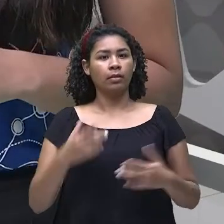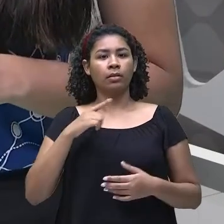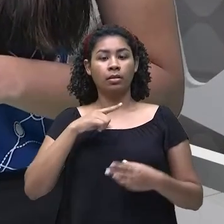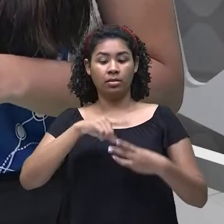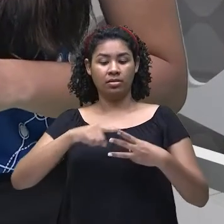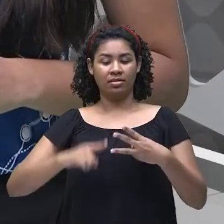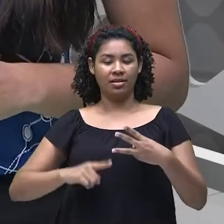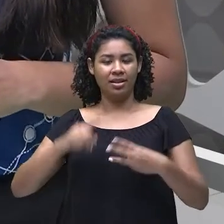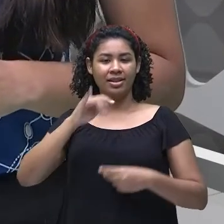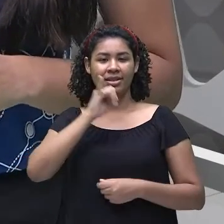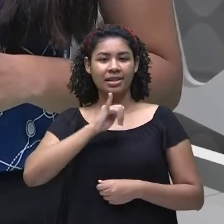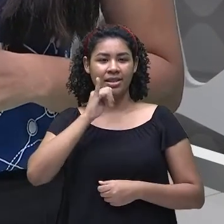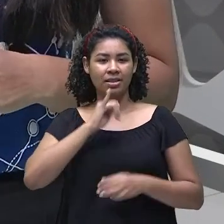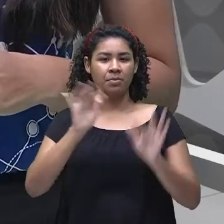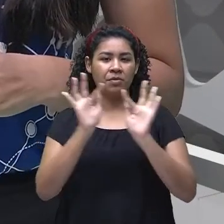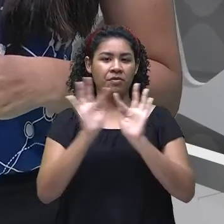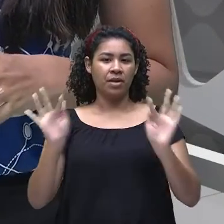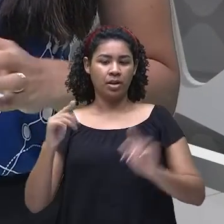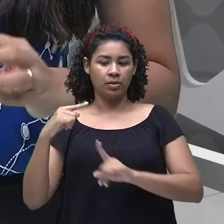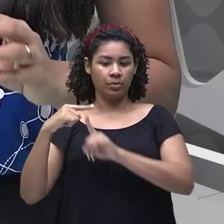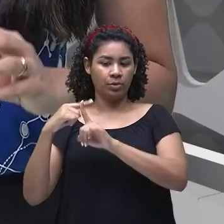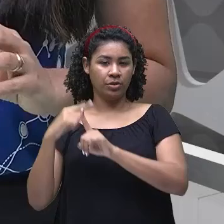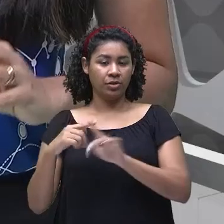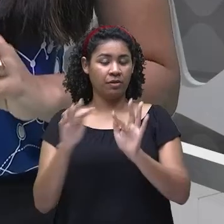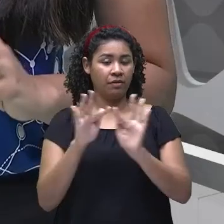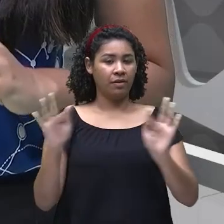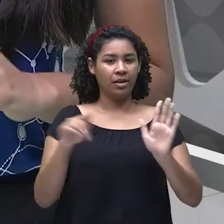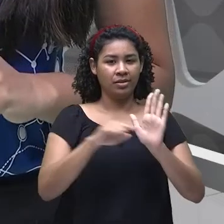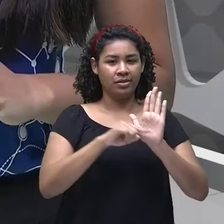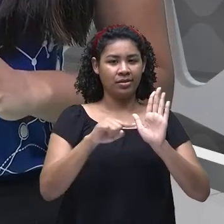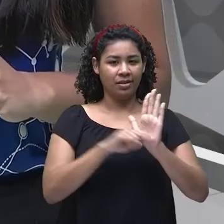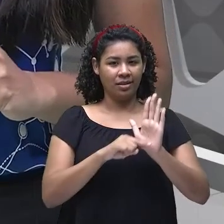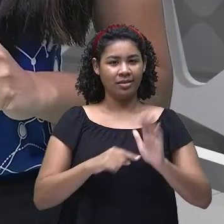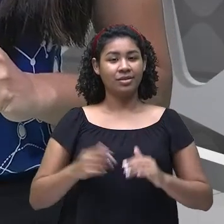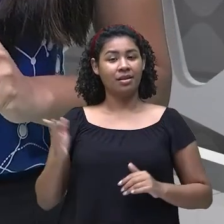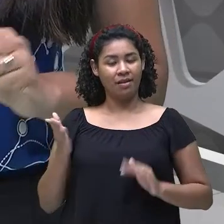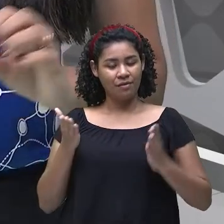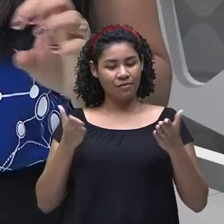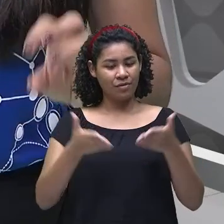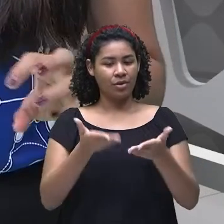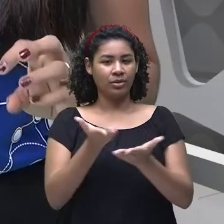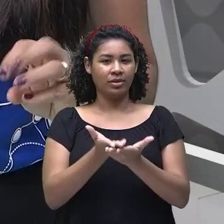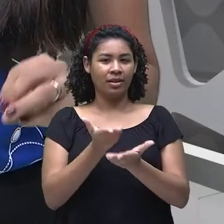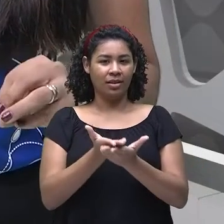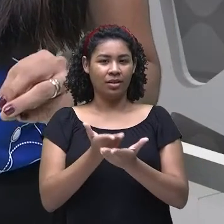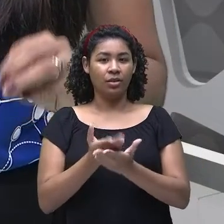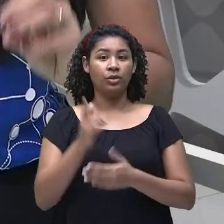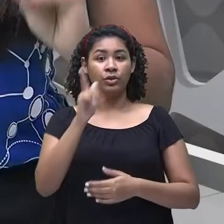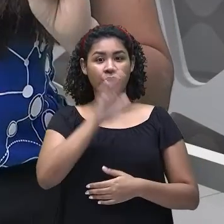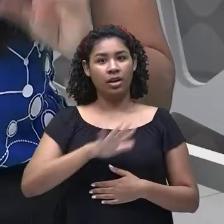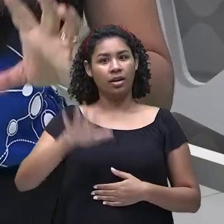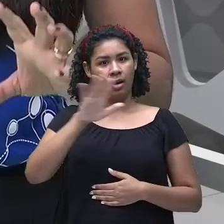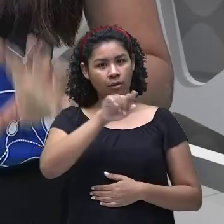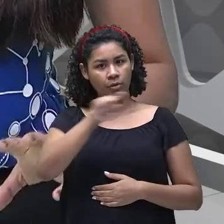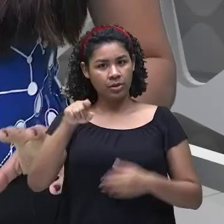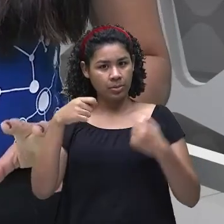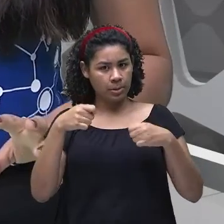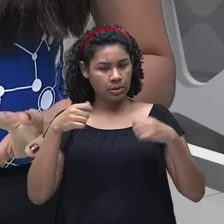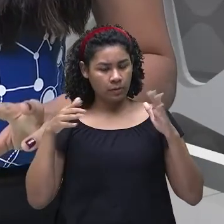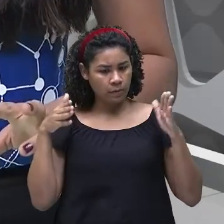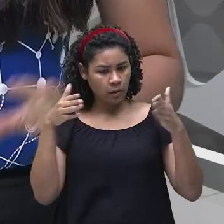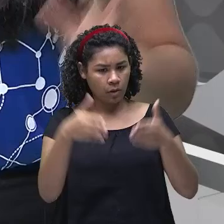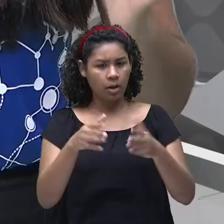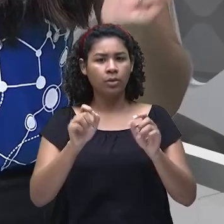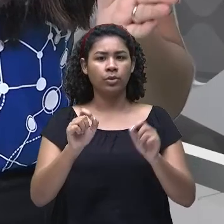exemplos, né, de frases afirmativas e negativas, que é o nosso foco aqui. No geral, o foco é aí no can't,